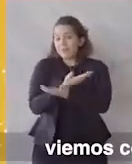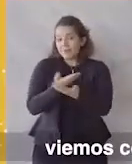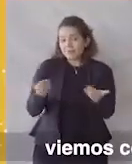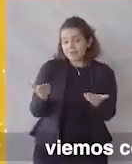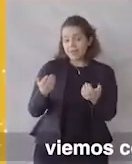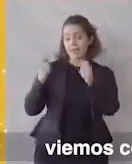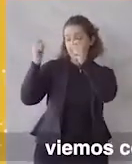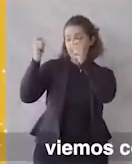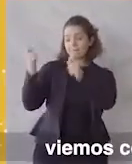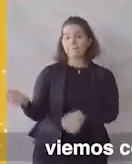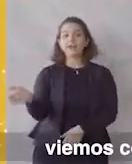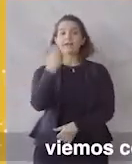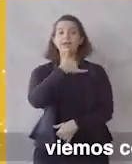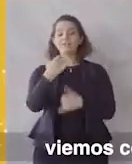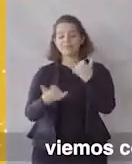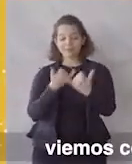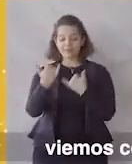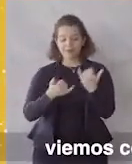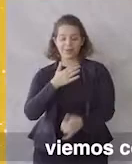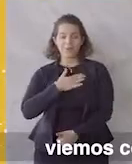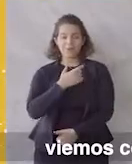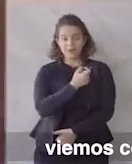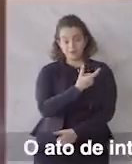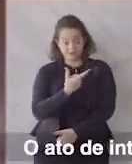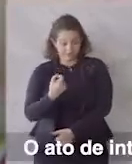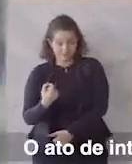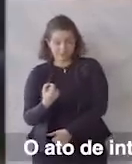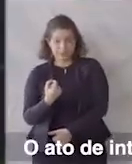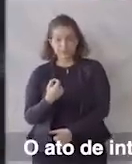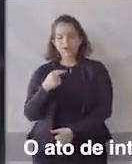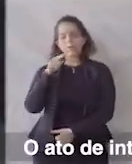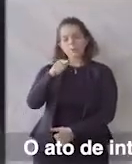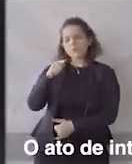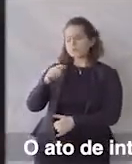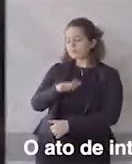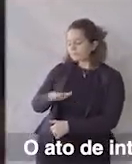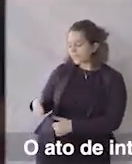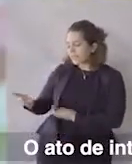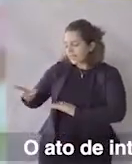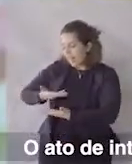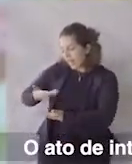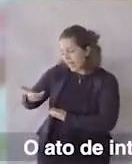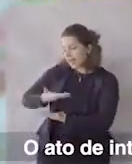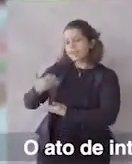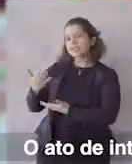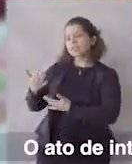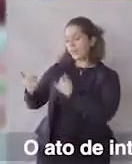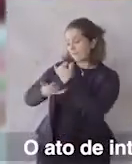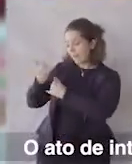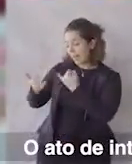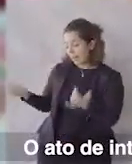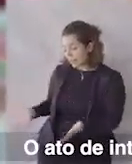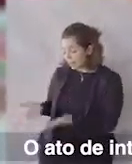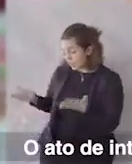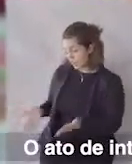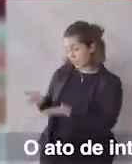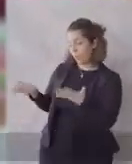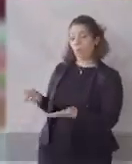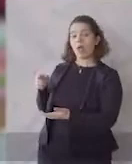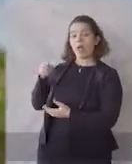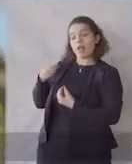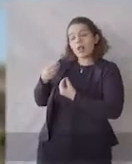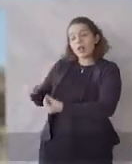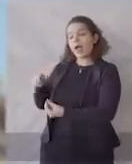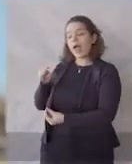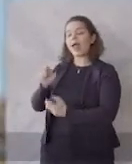participar da campanha Vem Brincar Comigo 2020. O ato de interagir com a criança, o ato de estimular a criança com a brincadeira,